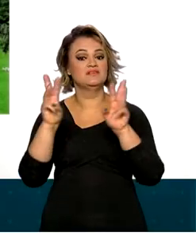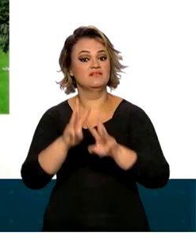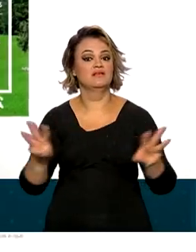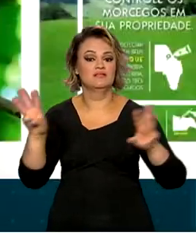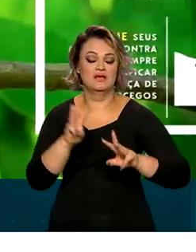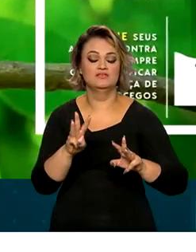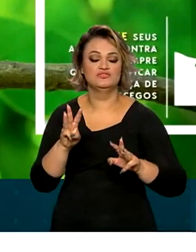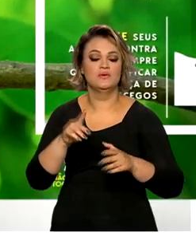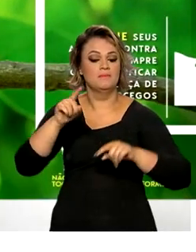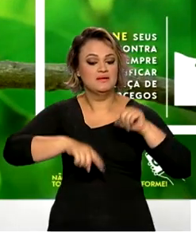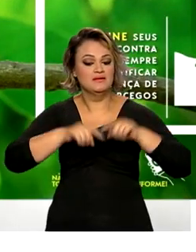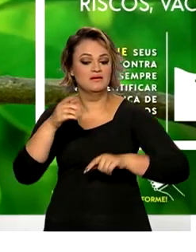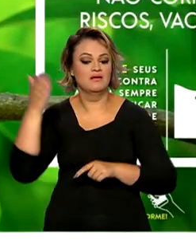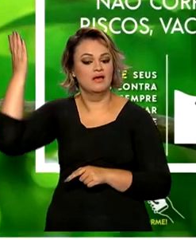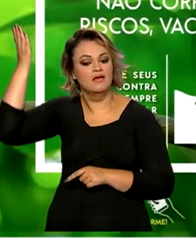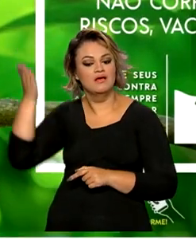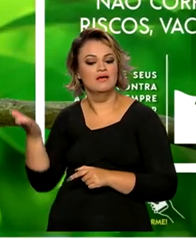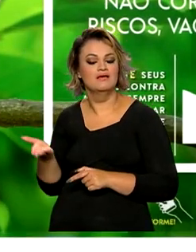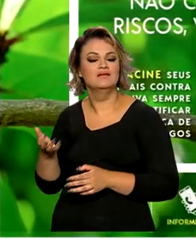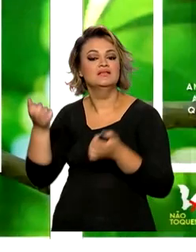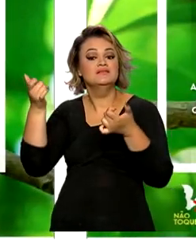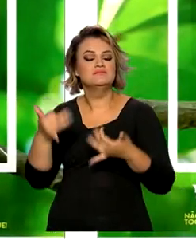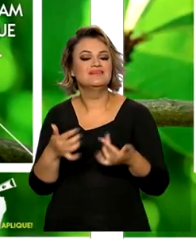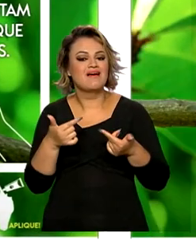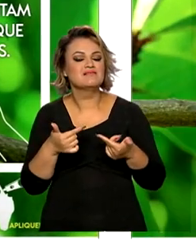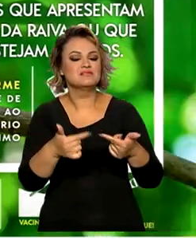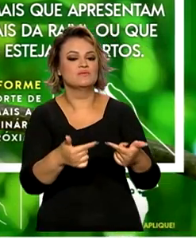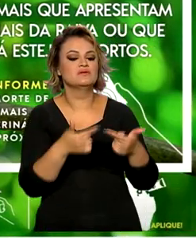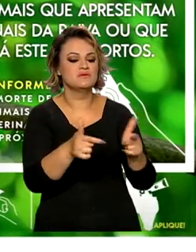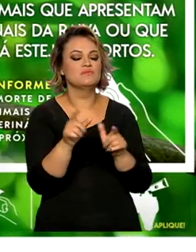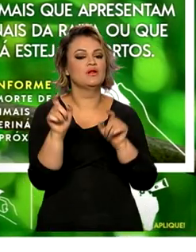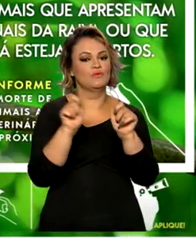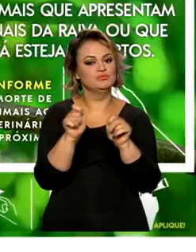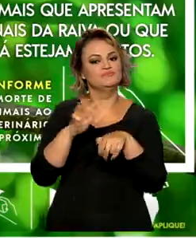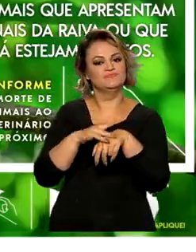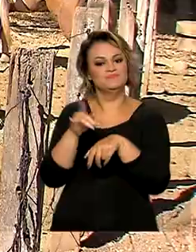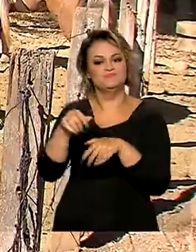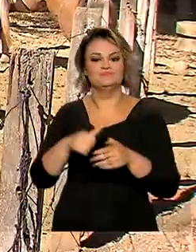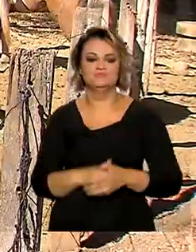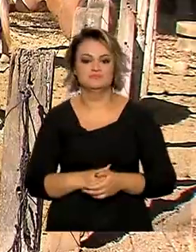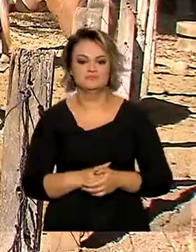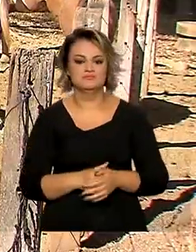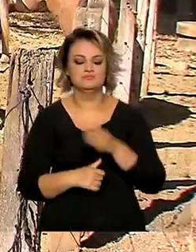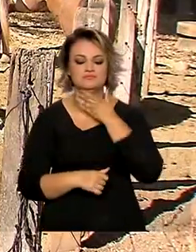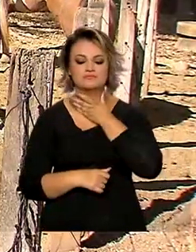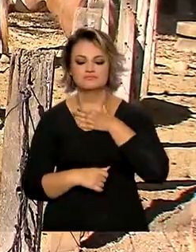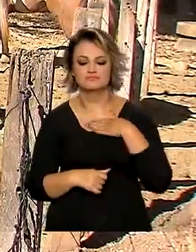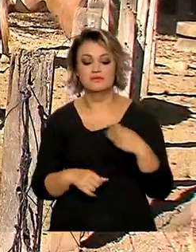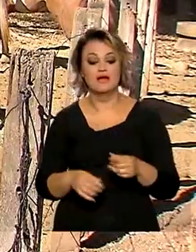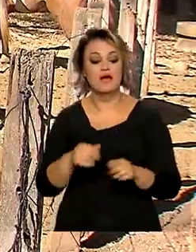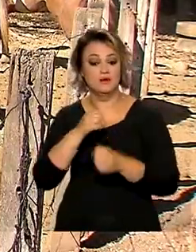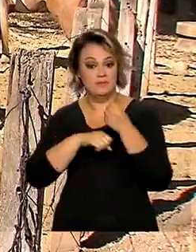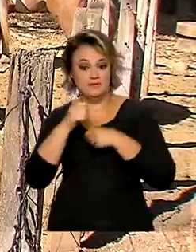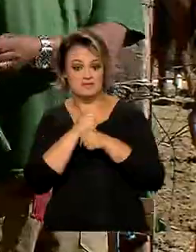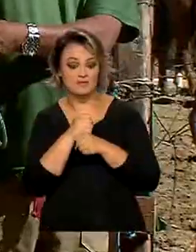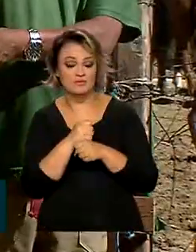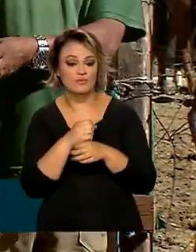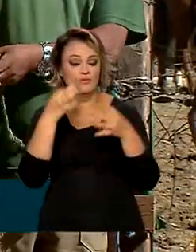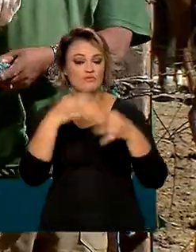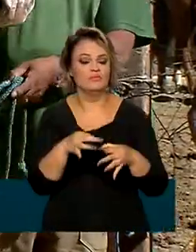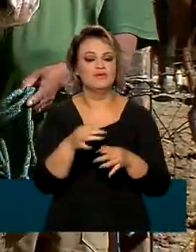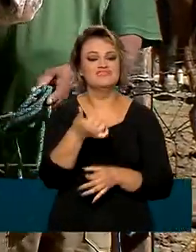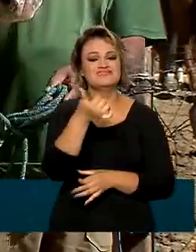material de divulgação para padronizar as ações para o controle da doença. No ano passado, foram registrados